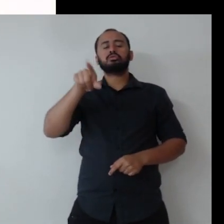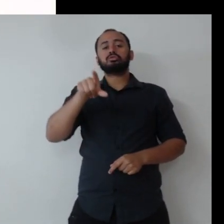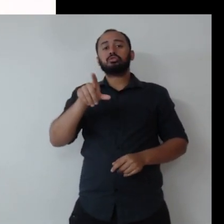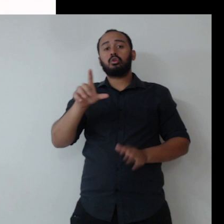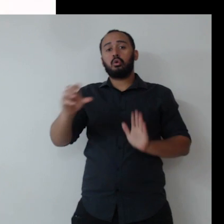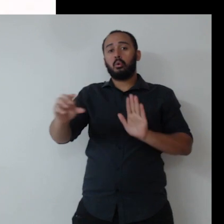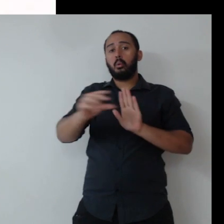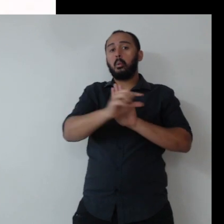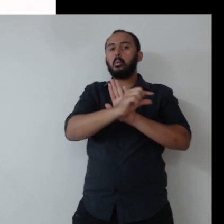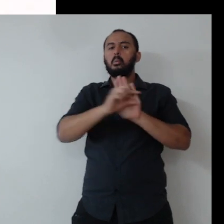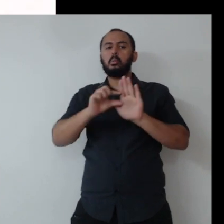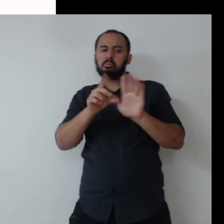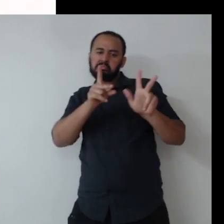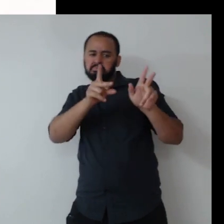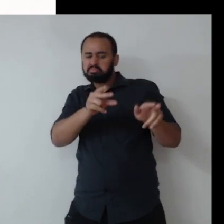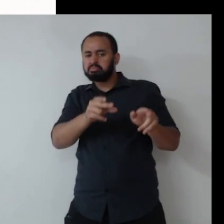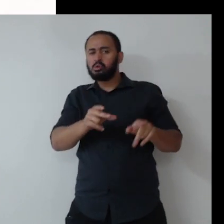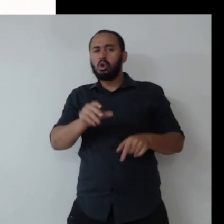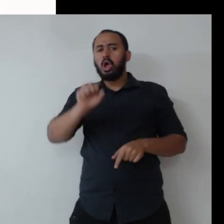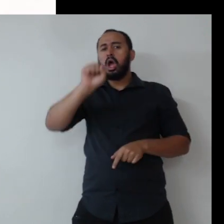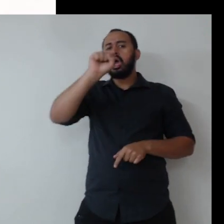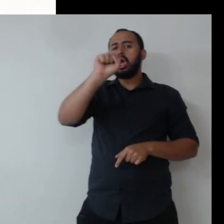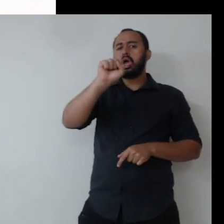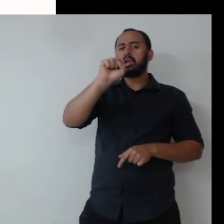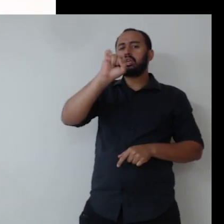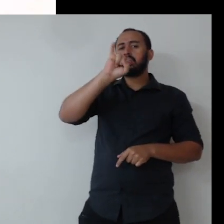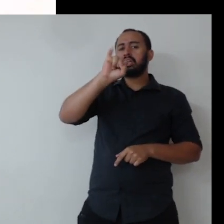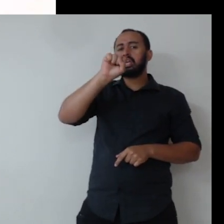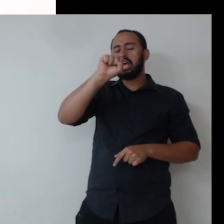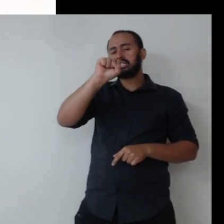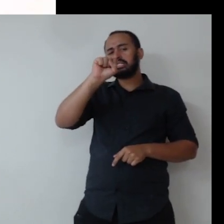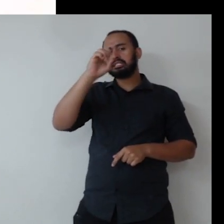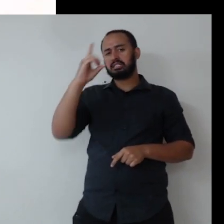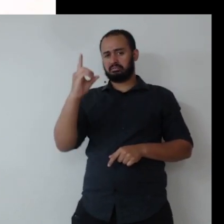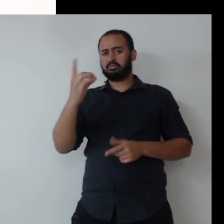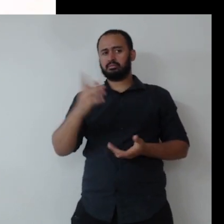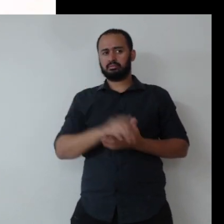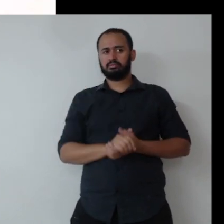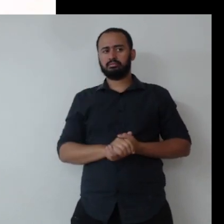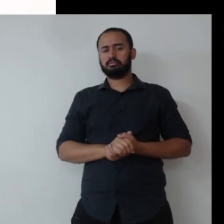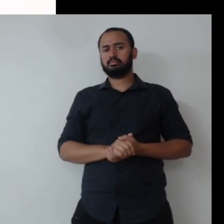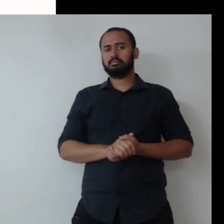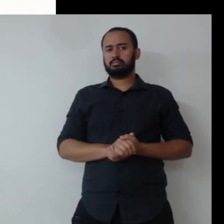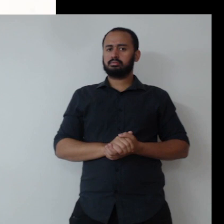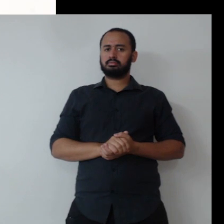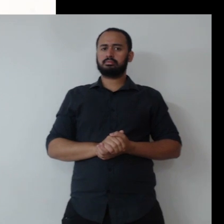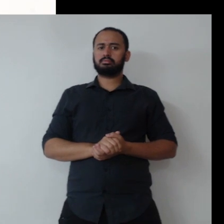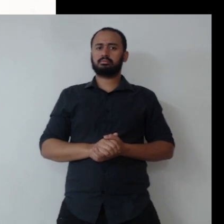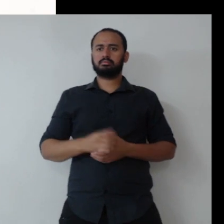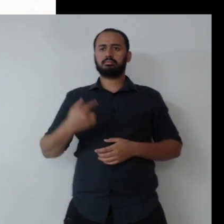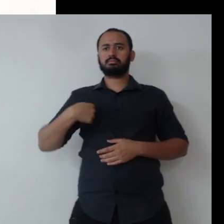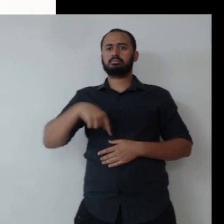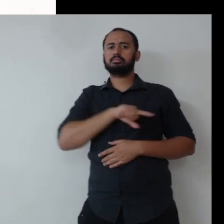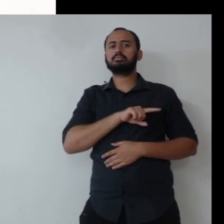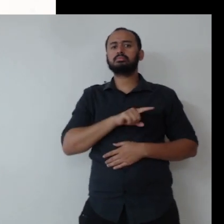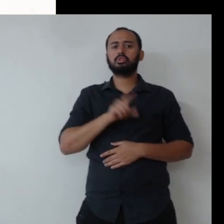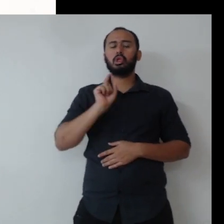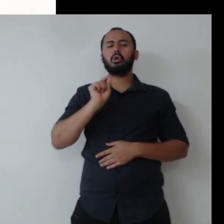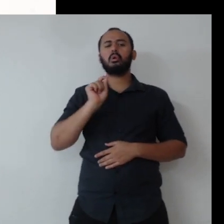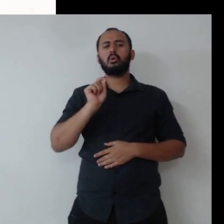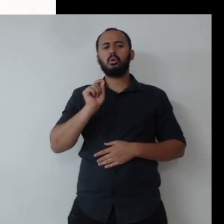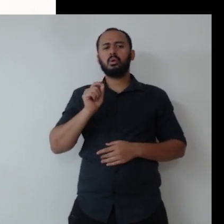ESG, só que ela não fala de ESG, então a gente pode, a gente, usar ou não o ESG, mas acho que a grande